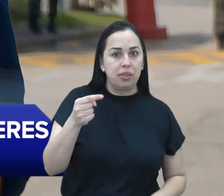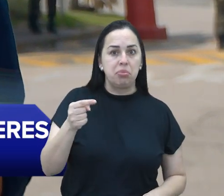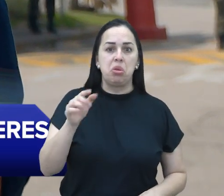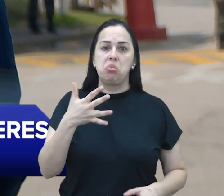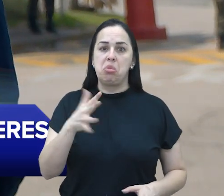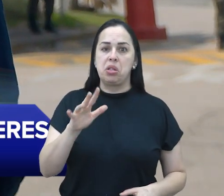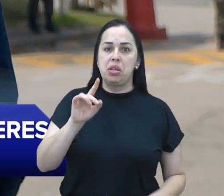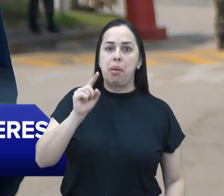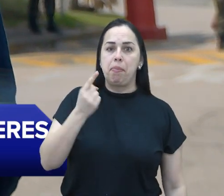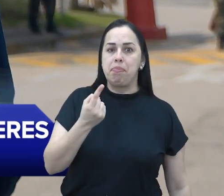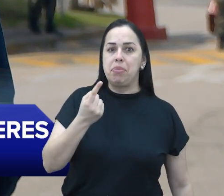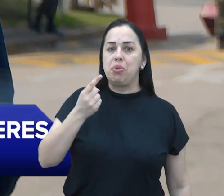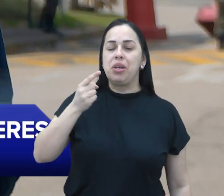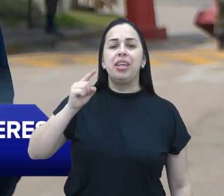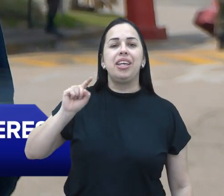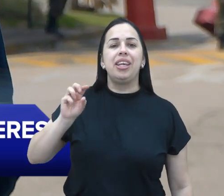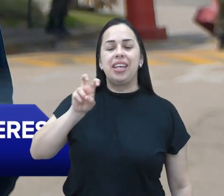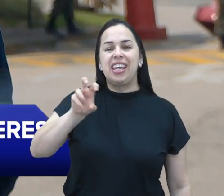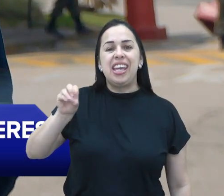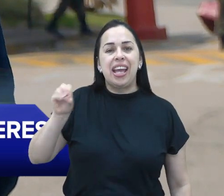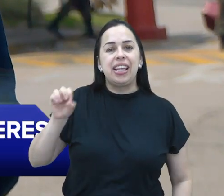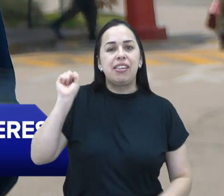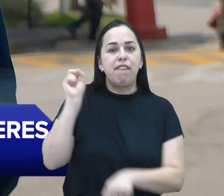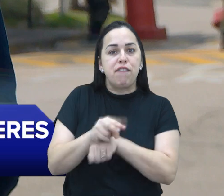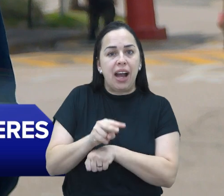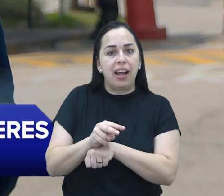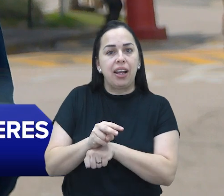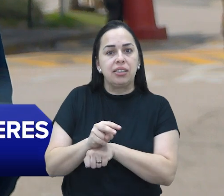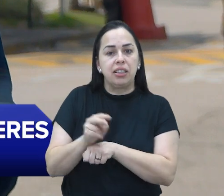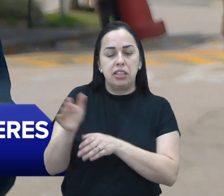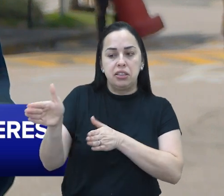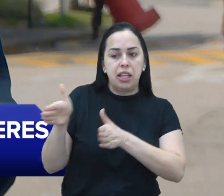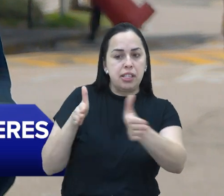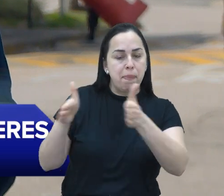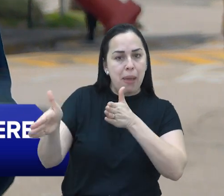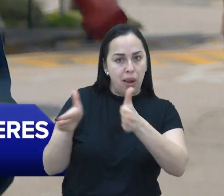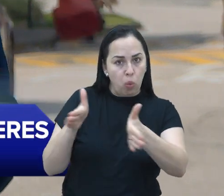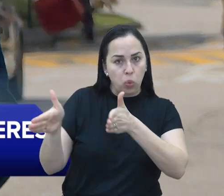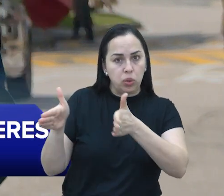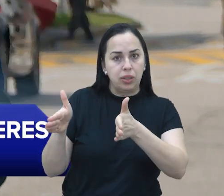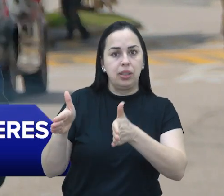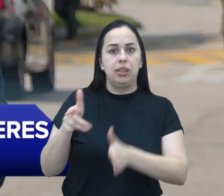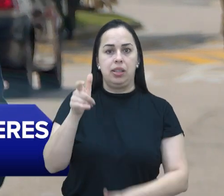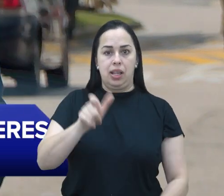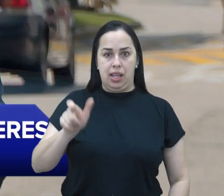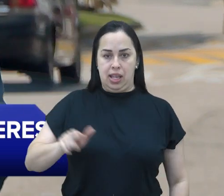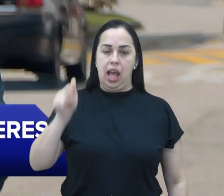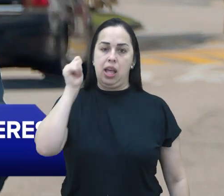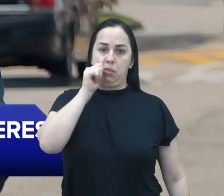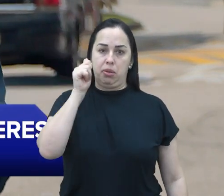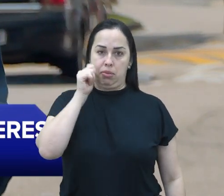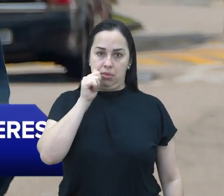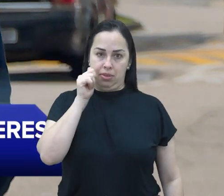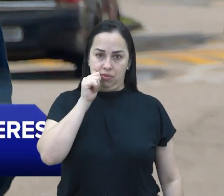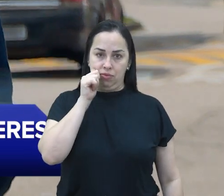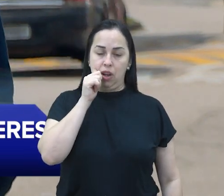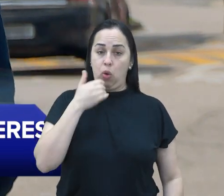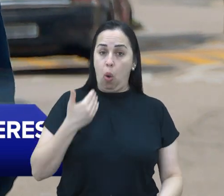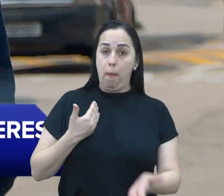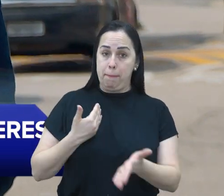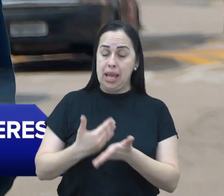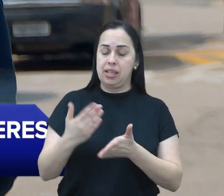serão cerca de 1.500 vagas ofertadas nesse recrutamento. As mulheres vão se alistar em